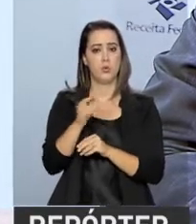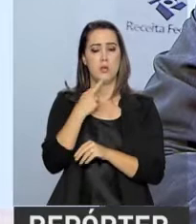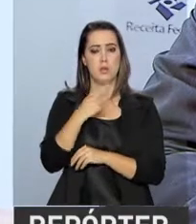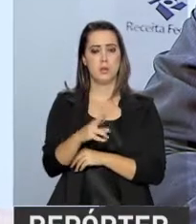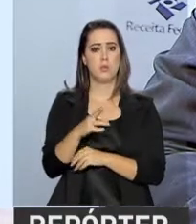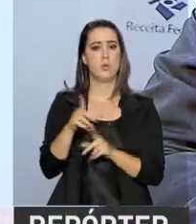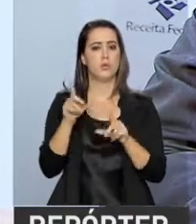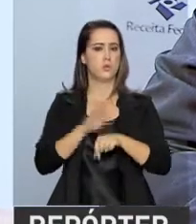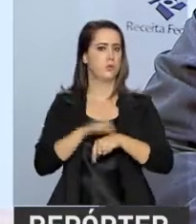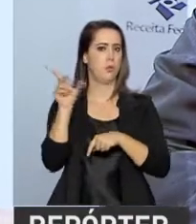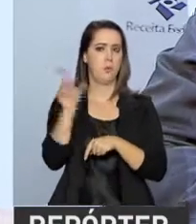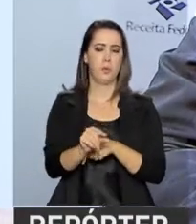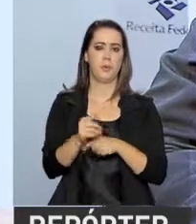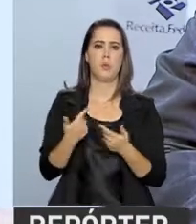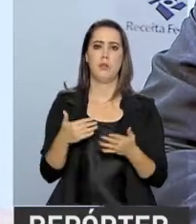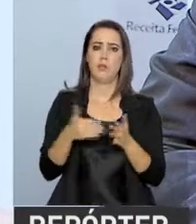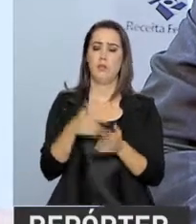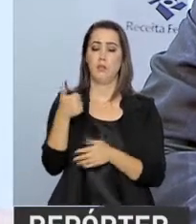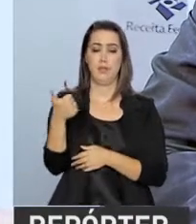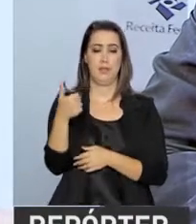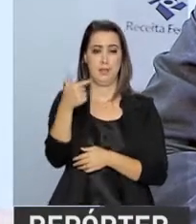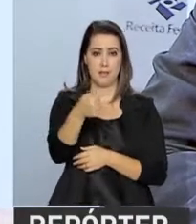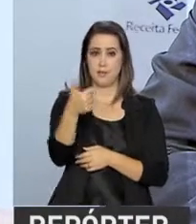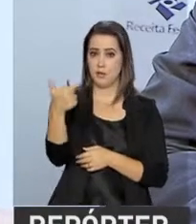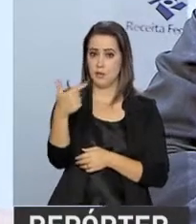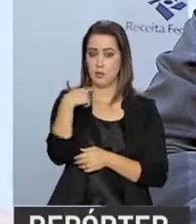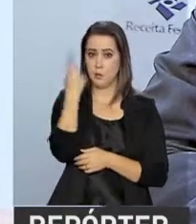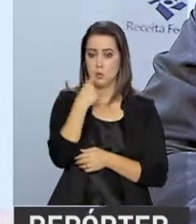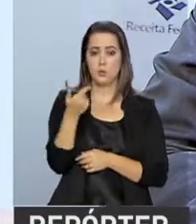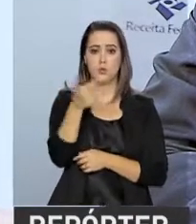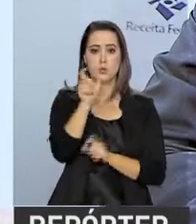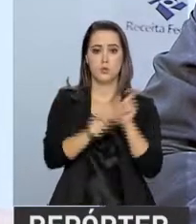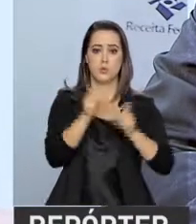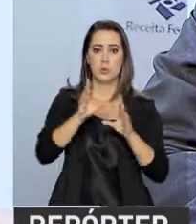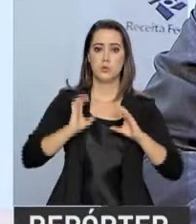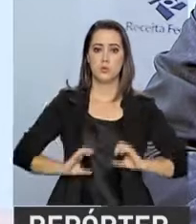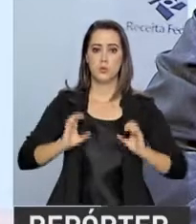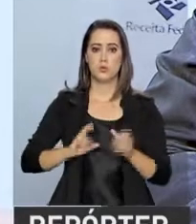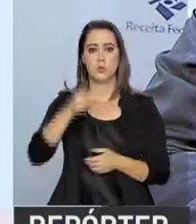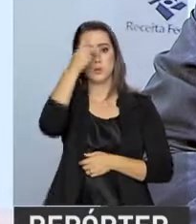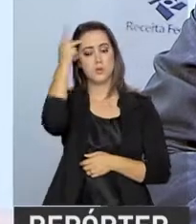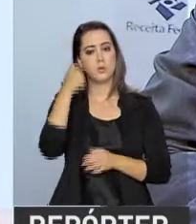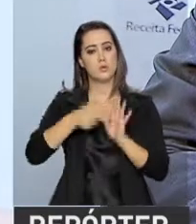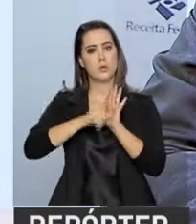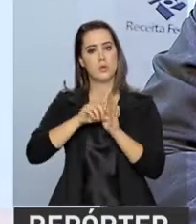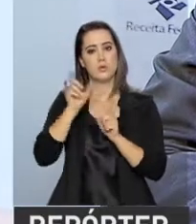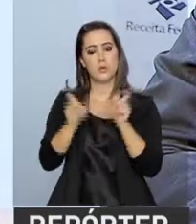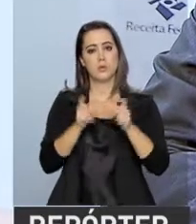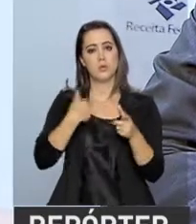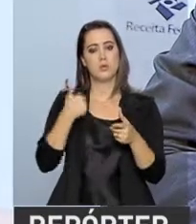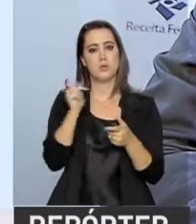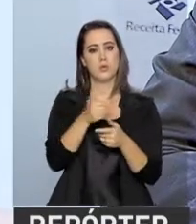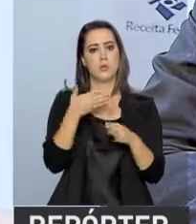prazo muito reduzido, de 72 horas, de até 72 horas. e os outros cidadãos que passam a ter aquelas pessoas que atendiam a esse tipo de serviço,